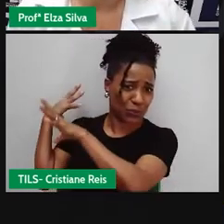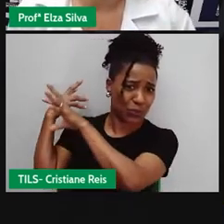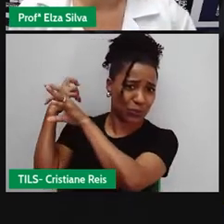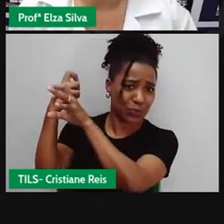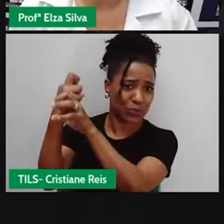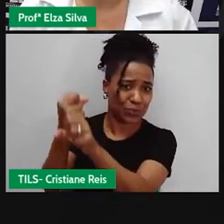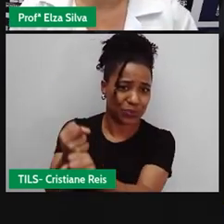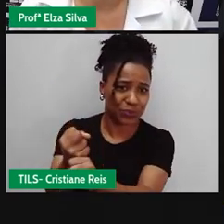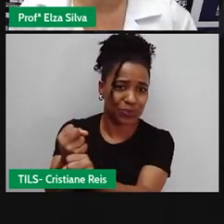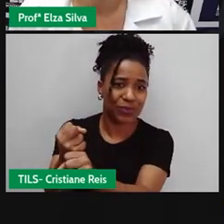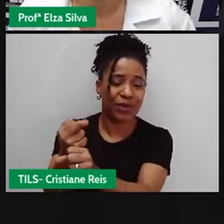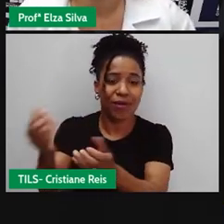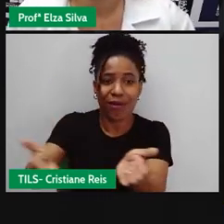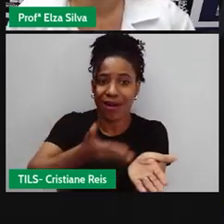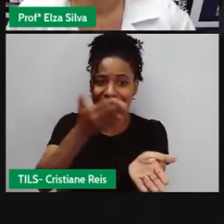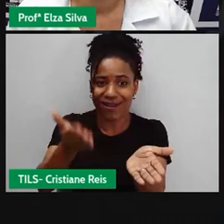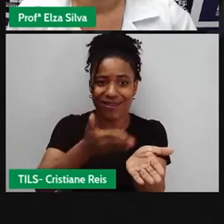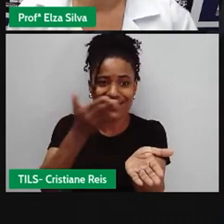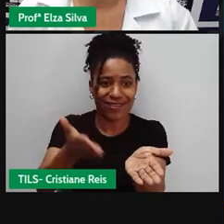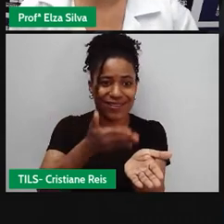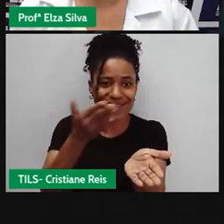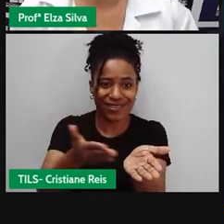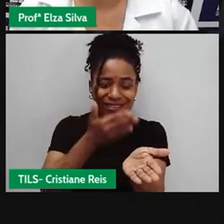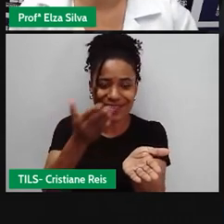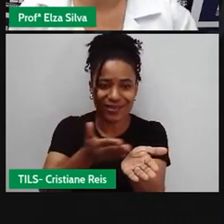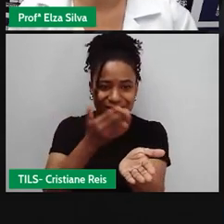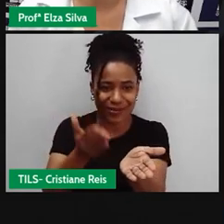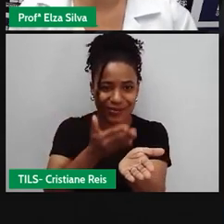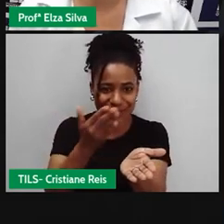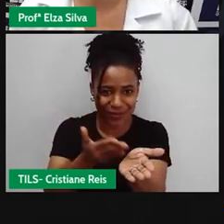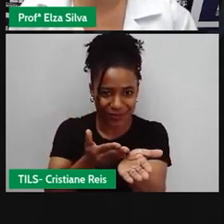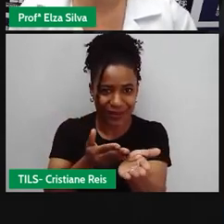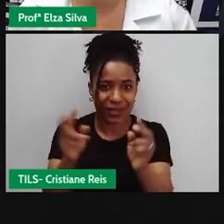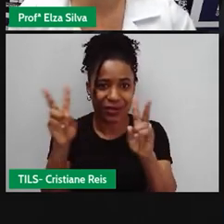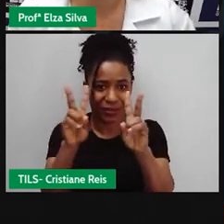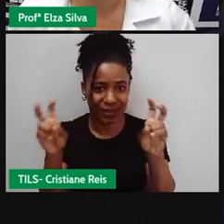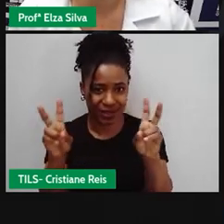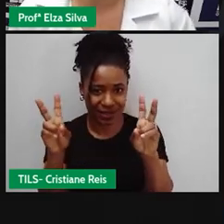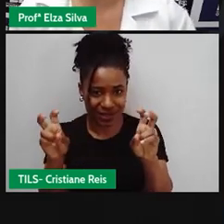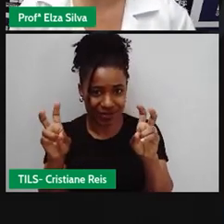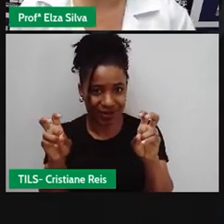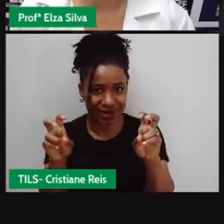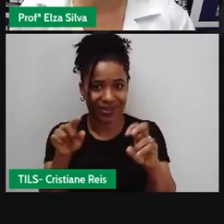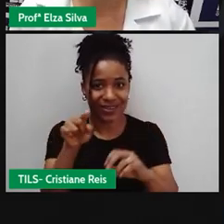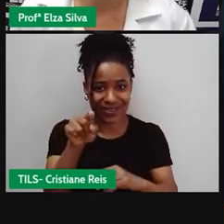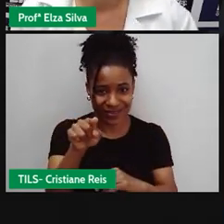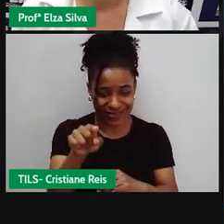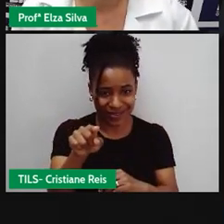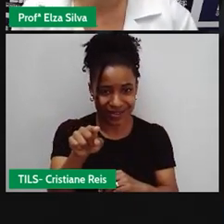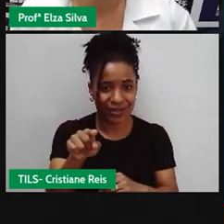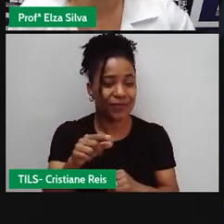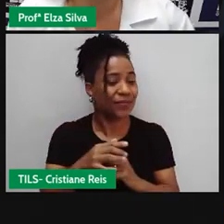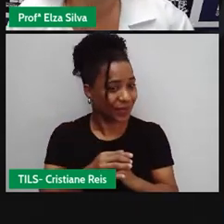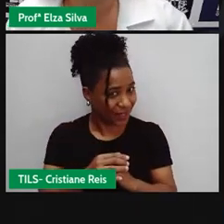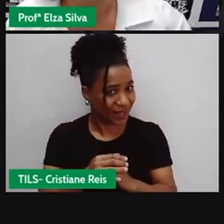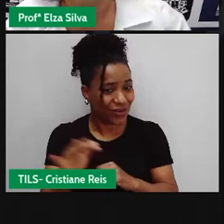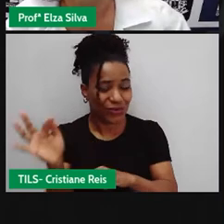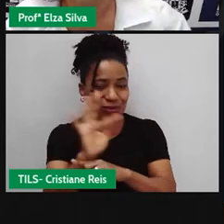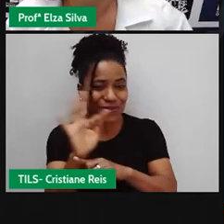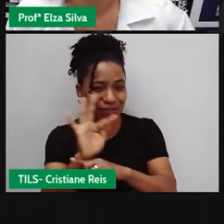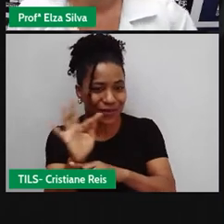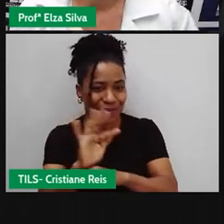Literária Um e-book O título do e-book É The Mission Impossible Movies Os filmes De missão